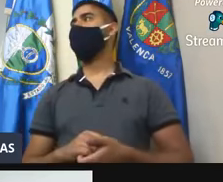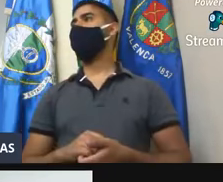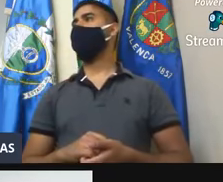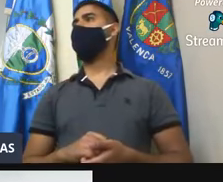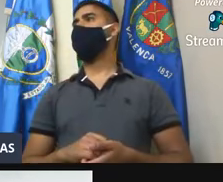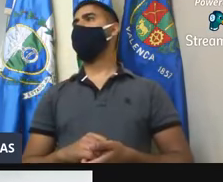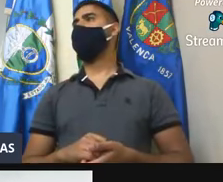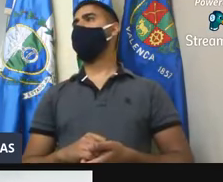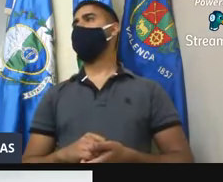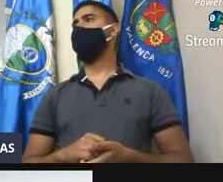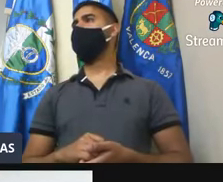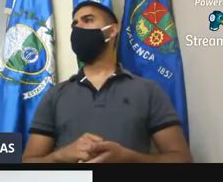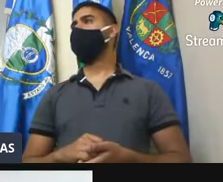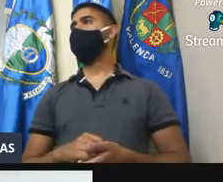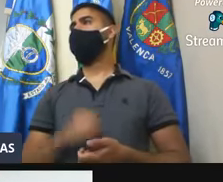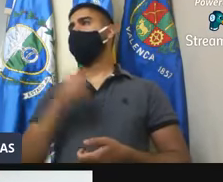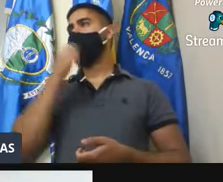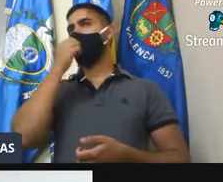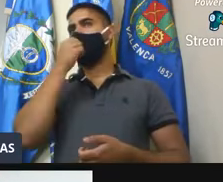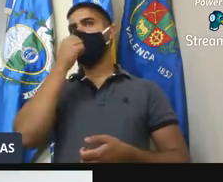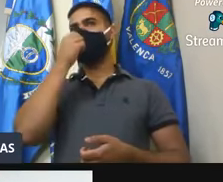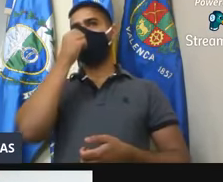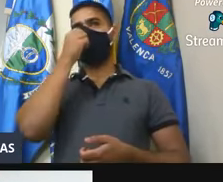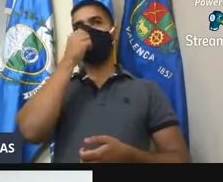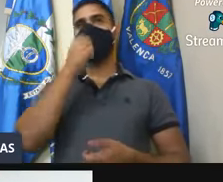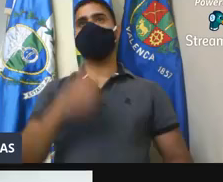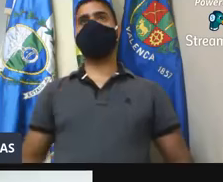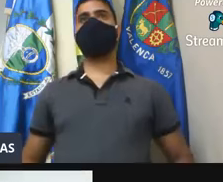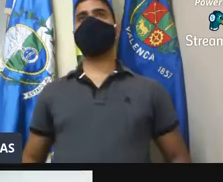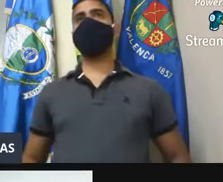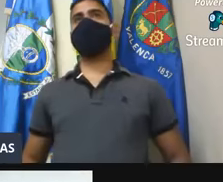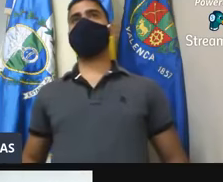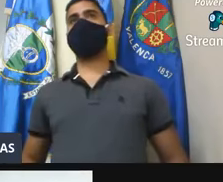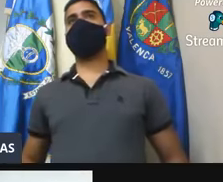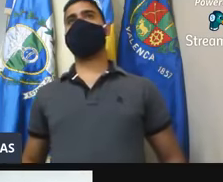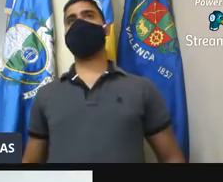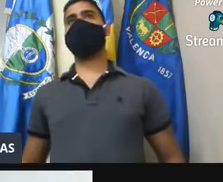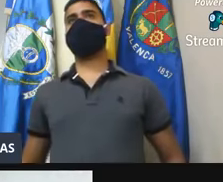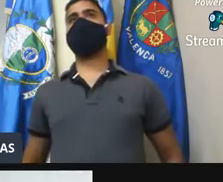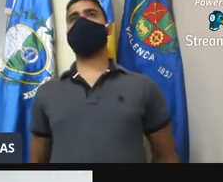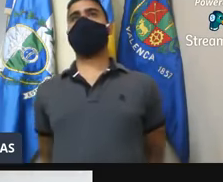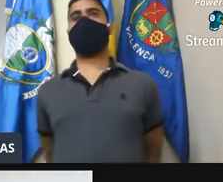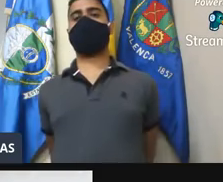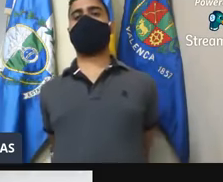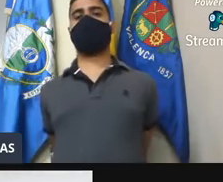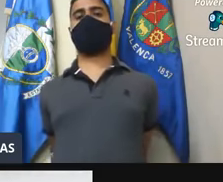do doutor Luiz e o Saulo Breves Baila. David Barbosa Nogueira. Aprovo.